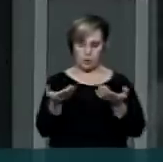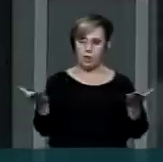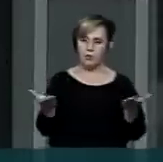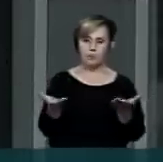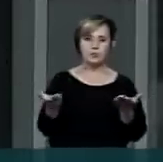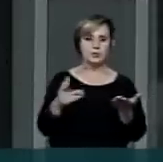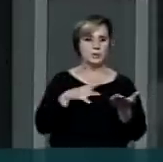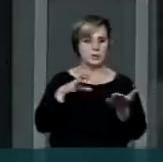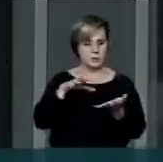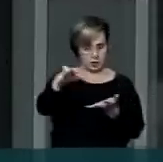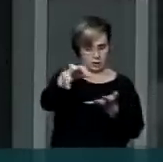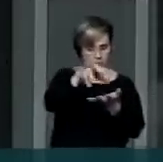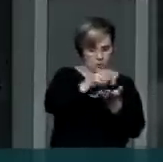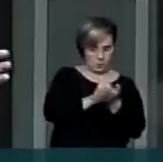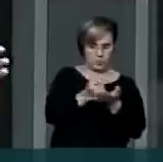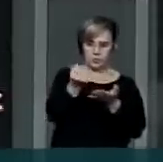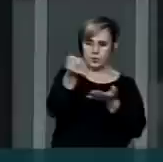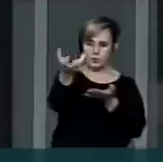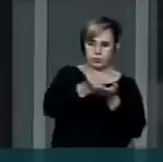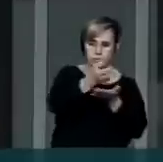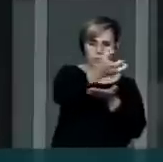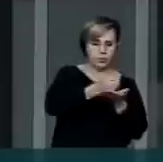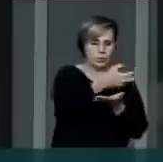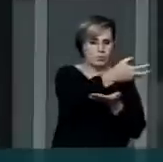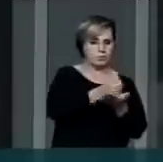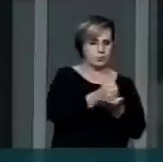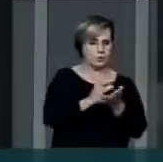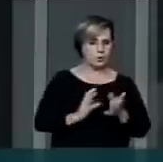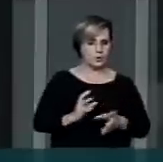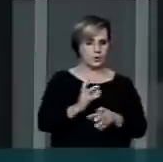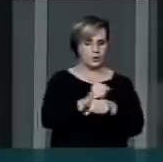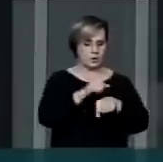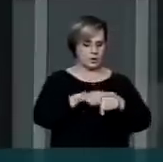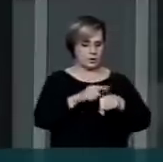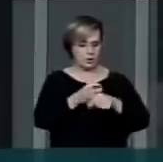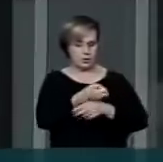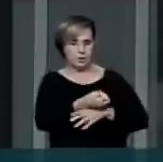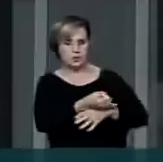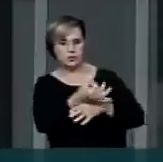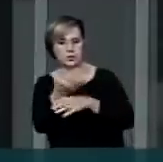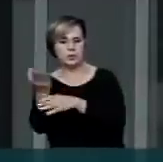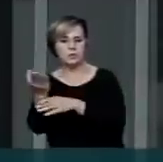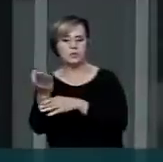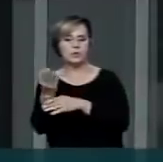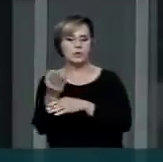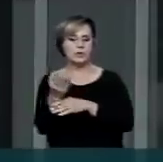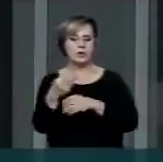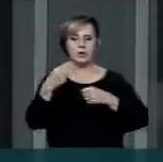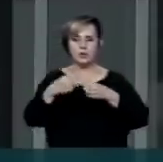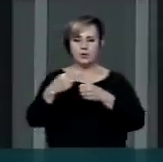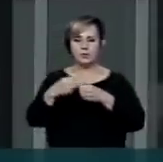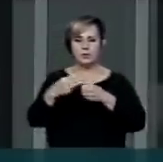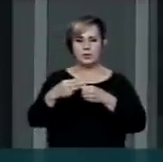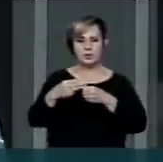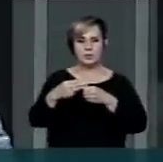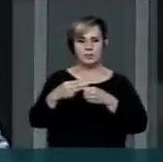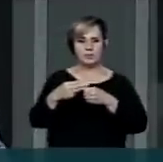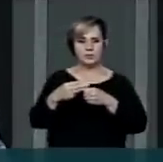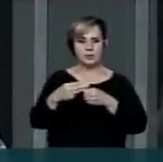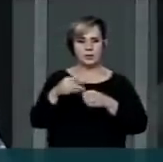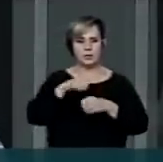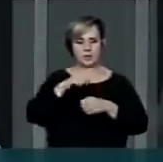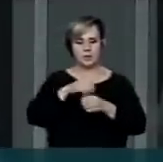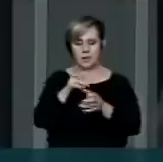concentra esses recursos, e que na distribuição os mais penalizados são exatamente os municípios onde moram as